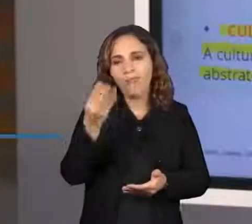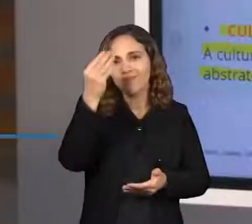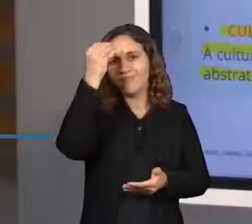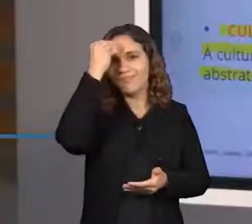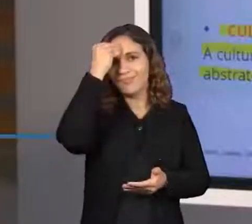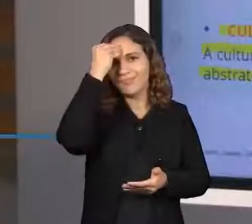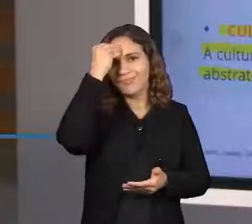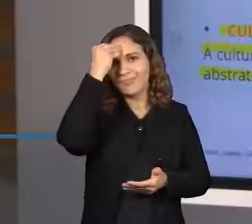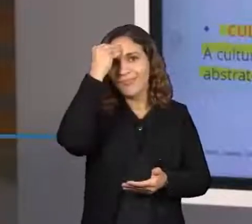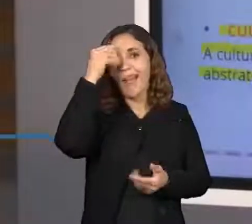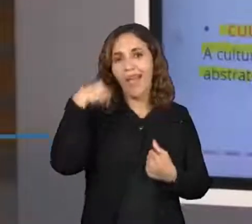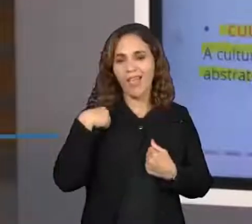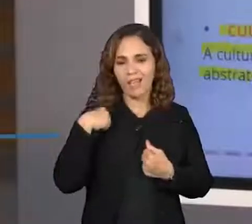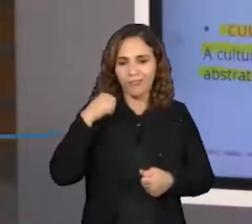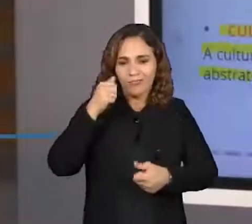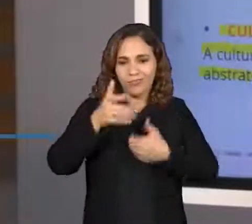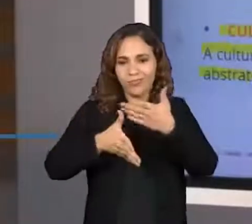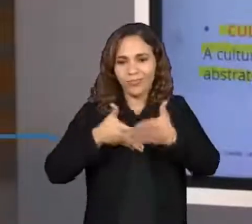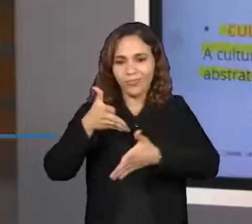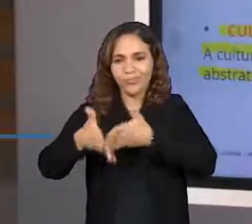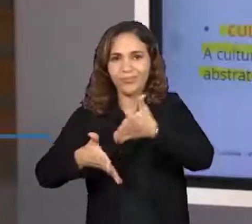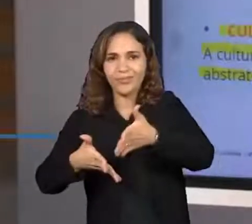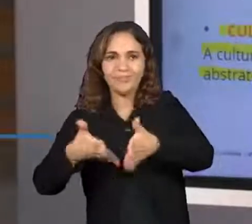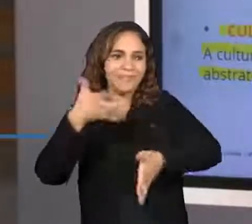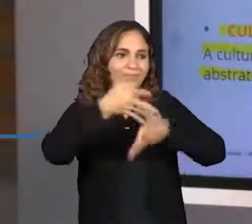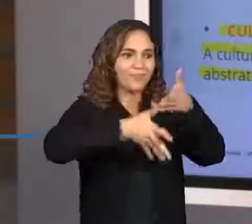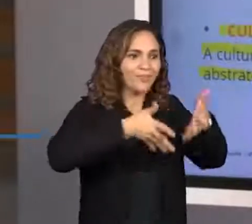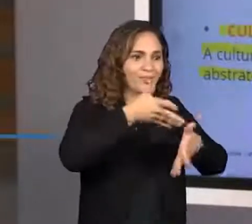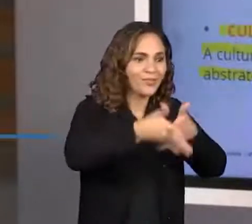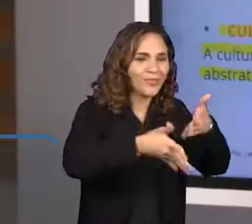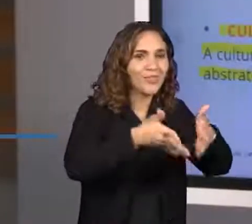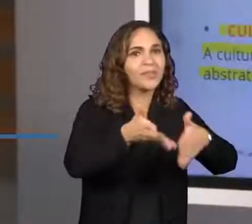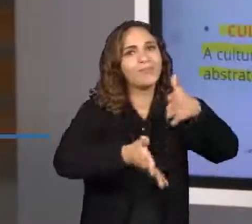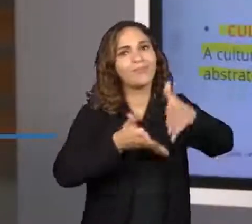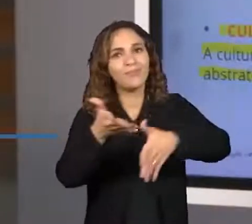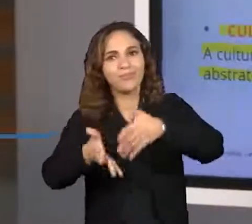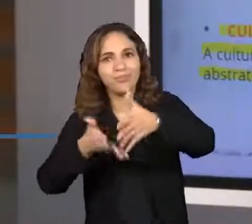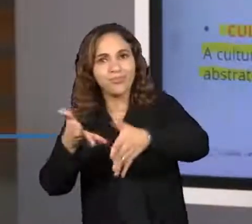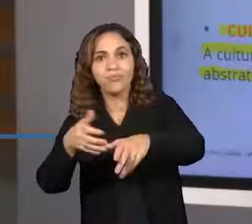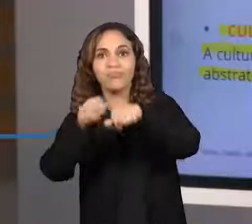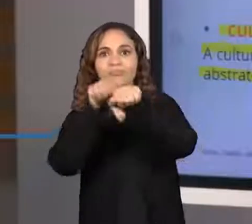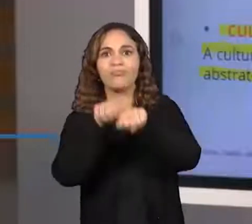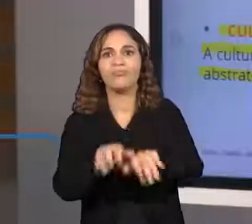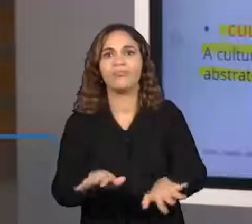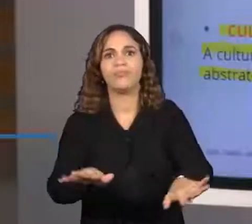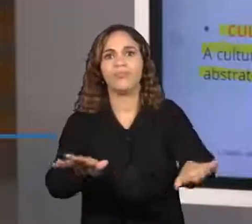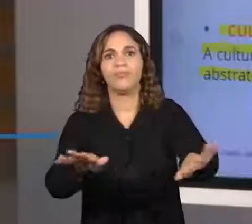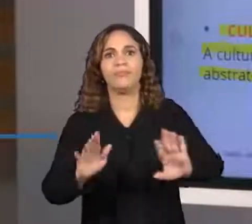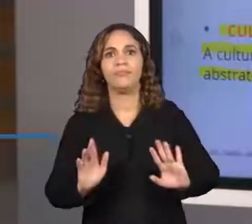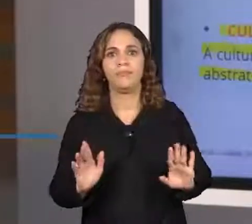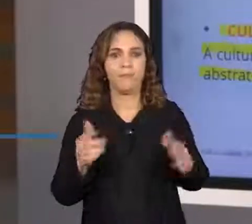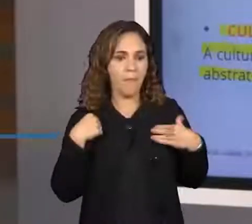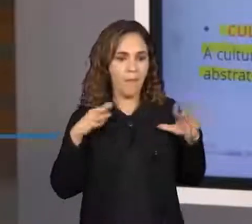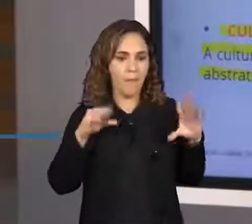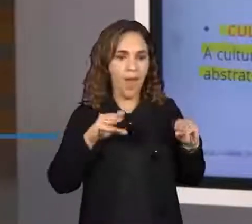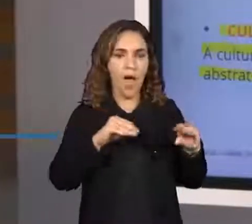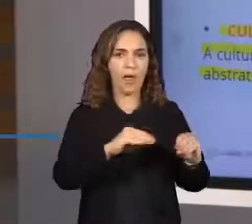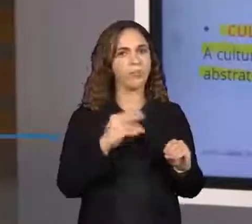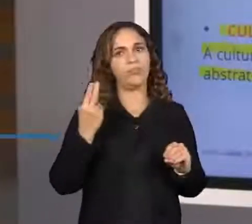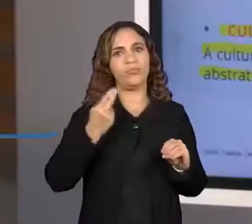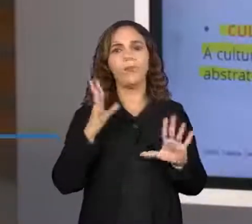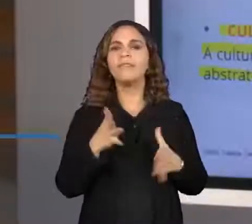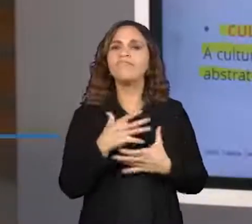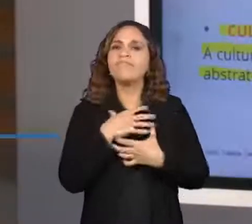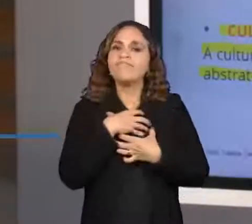para outras pessoas? Então, é imaterial. É uma cultura imaterial. Eu não consigo tocar, mas eu consigo sentir.